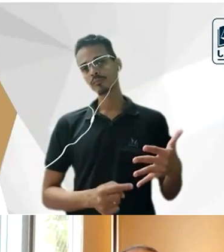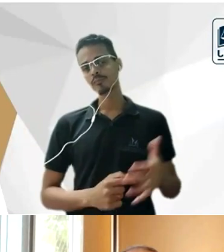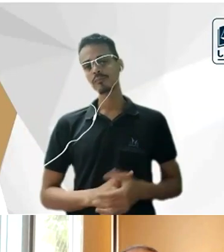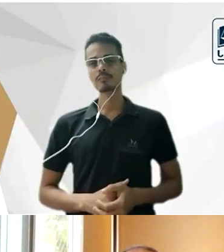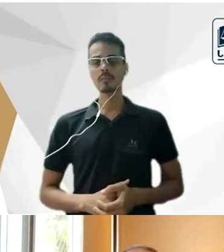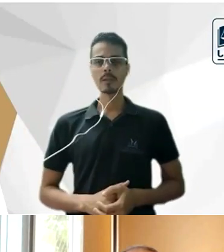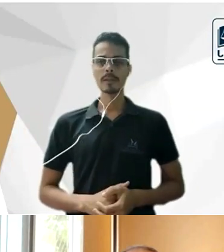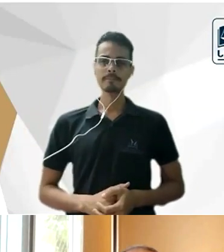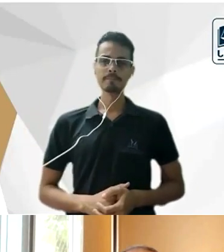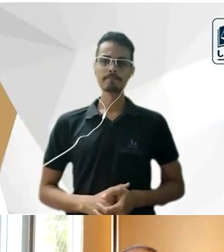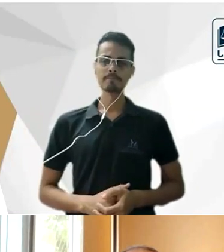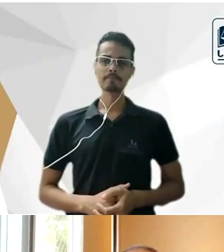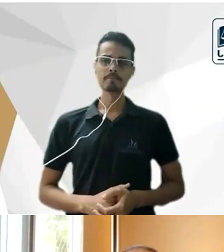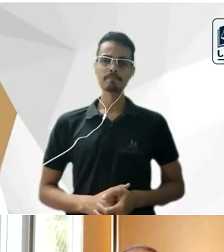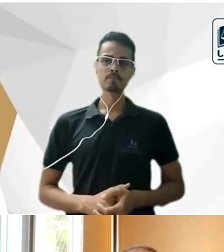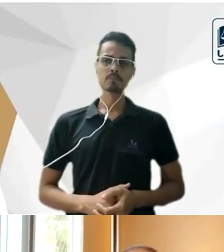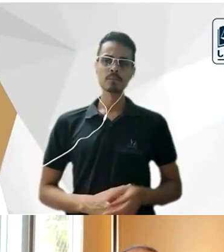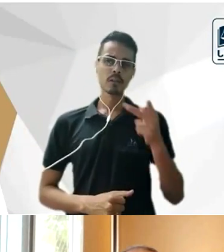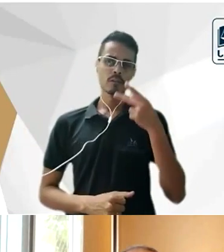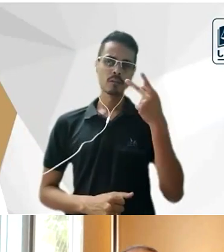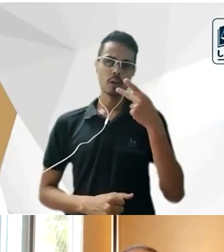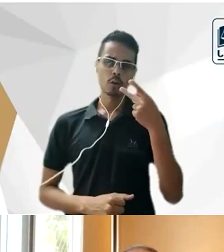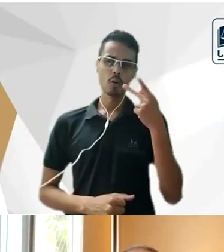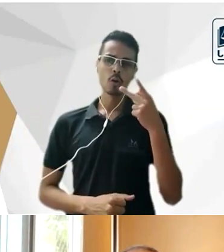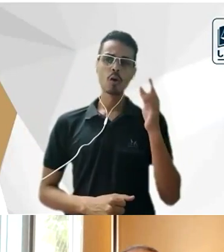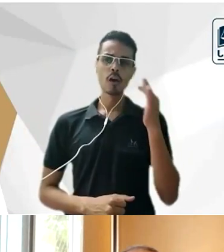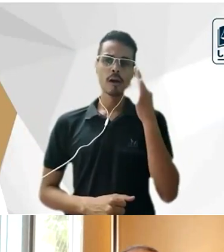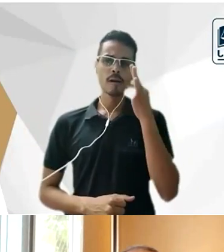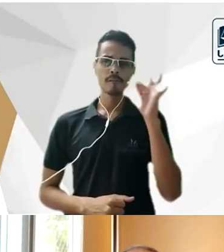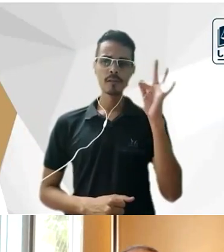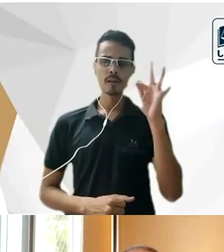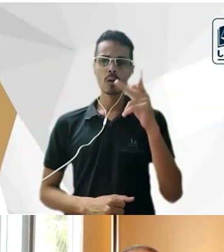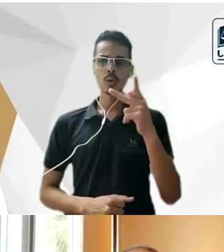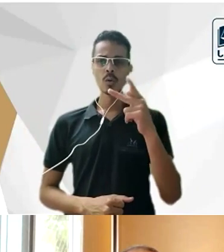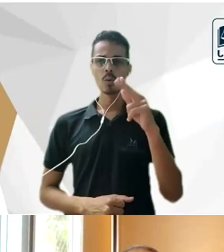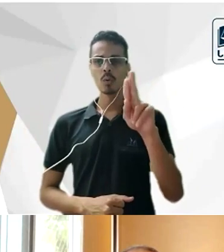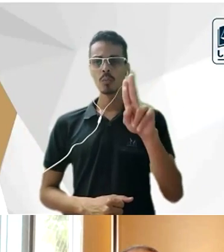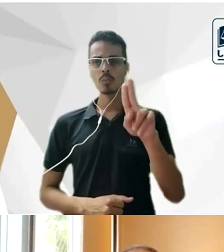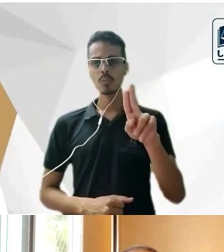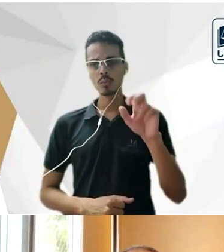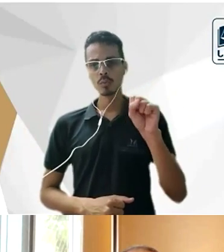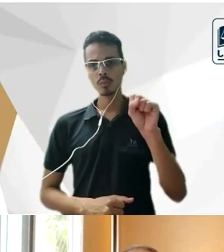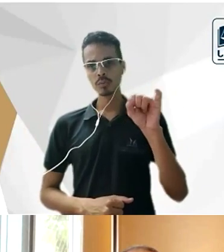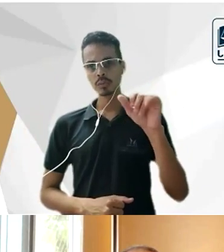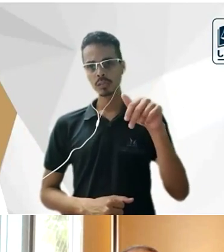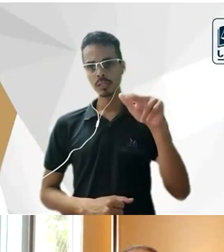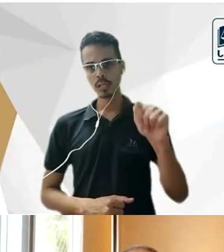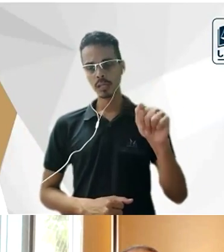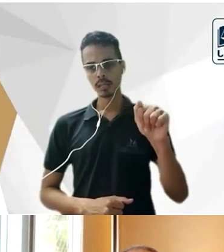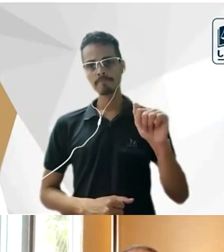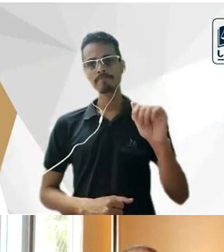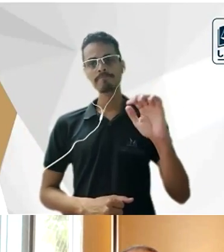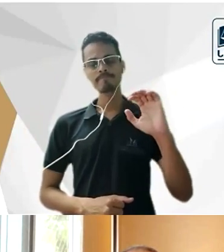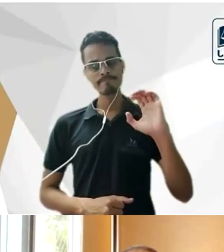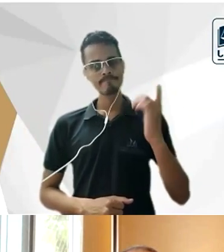alguém mencionou agora a guerra franco-prussiana como um momento importante claro porque naquele momento está